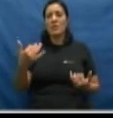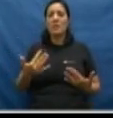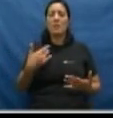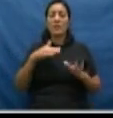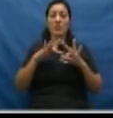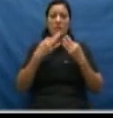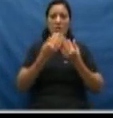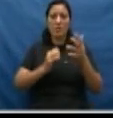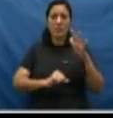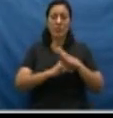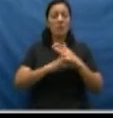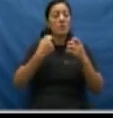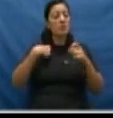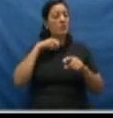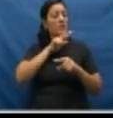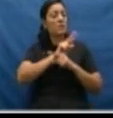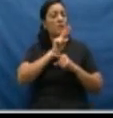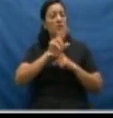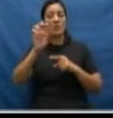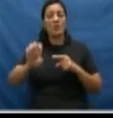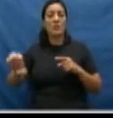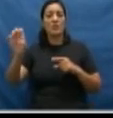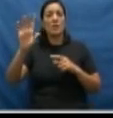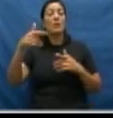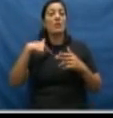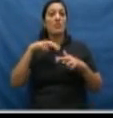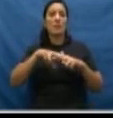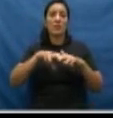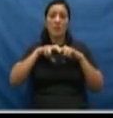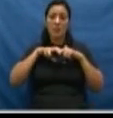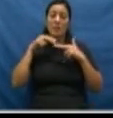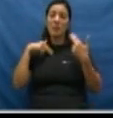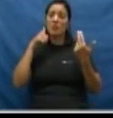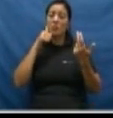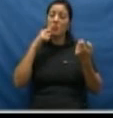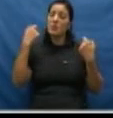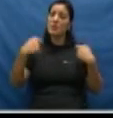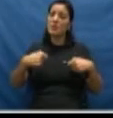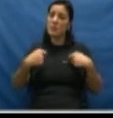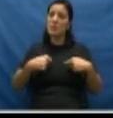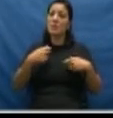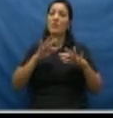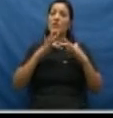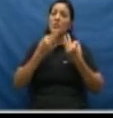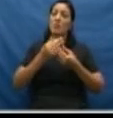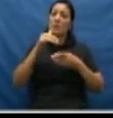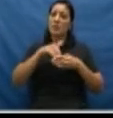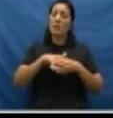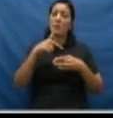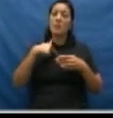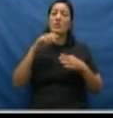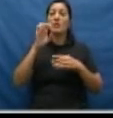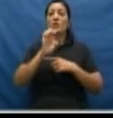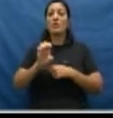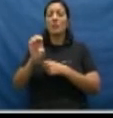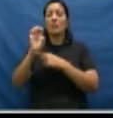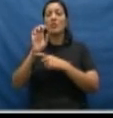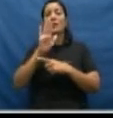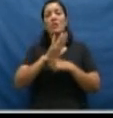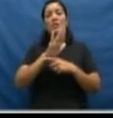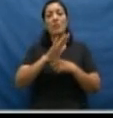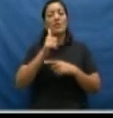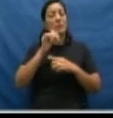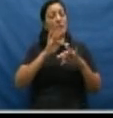da sociedade e tem total proteção do Estado. Portanto, as mulheres também dentro da família. O Estado assegurará a